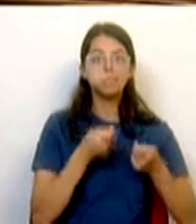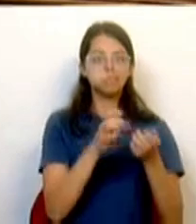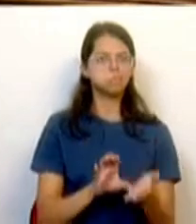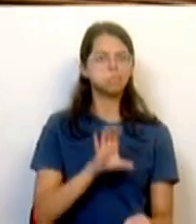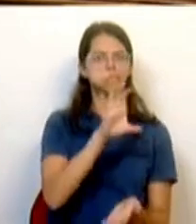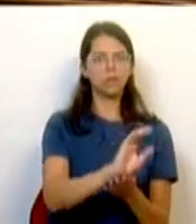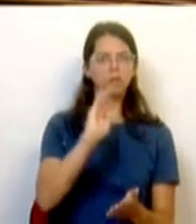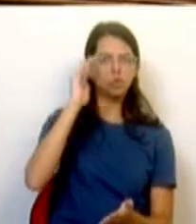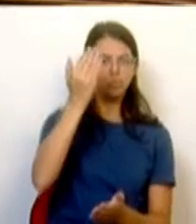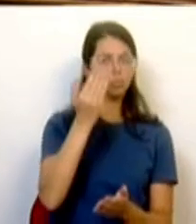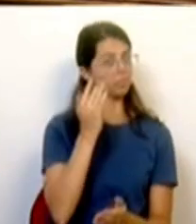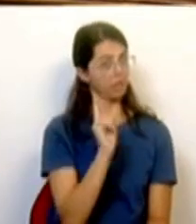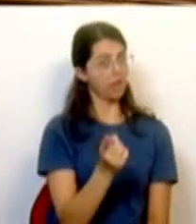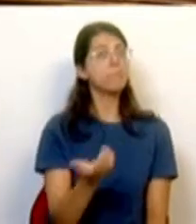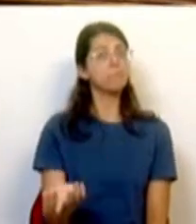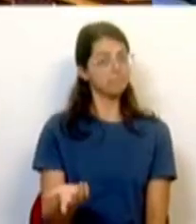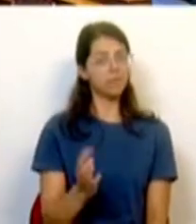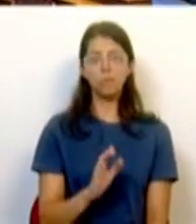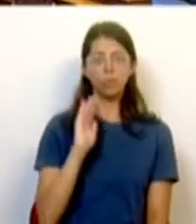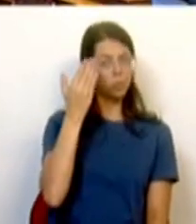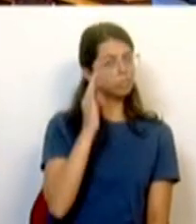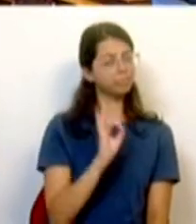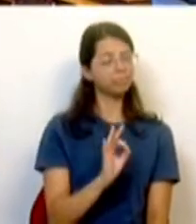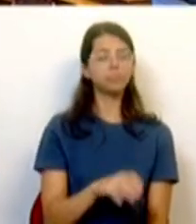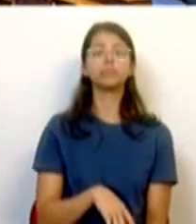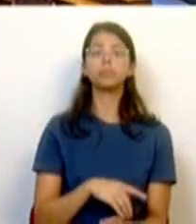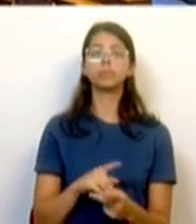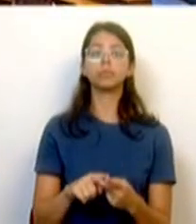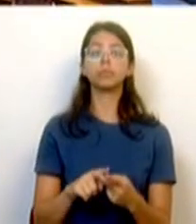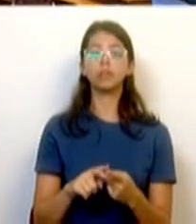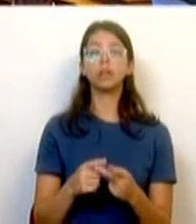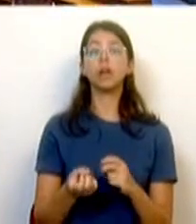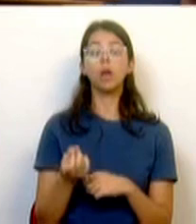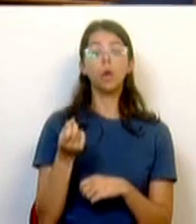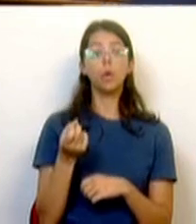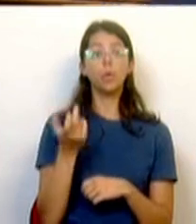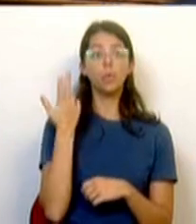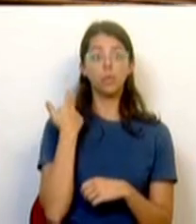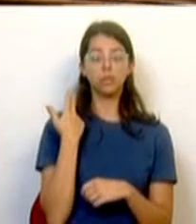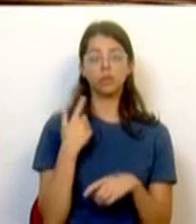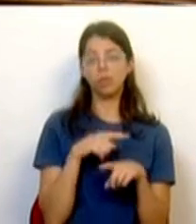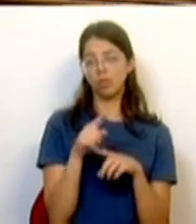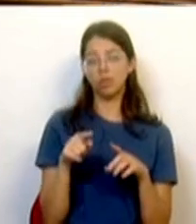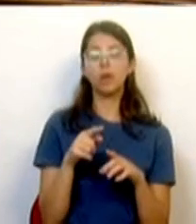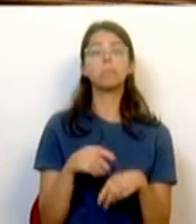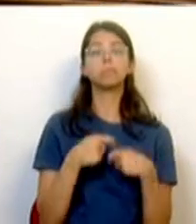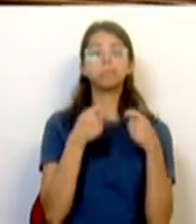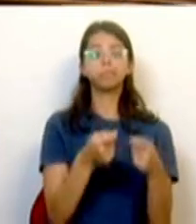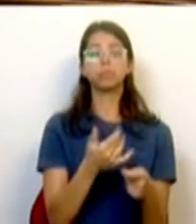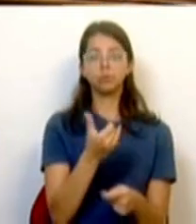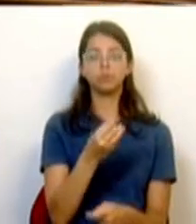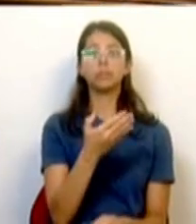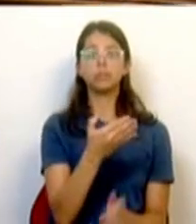investimento sempre? É! E já o anterior ciclo de investimento de